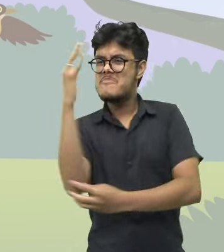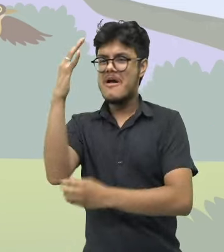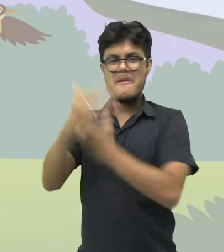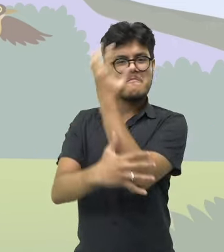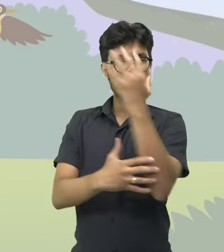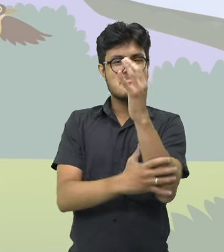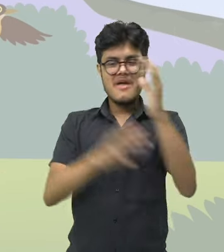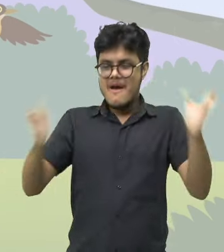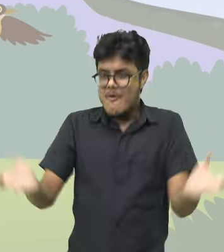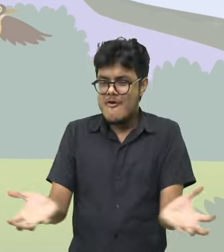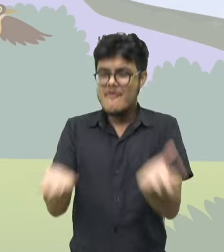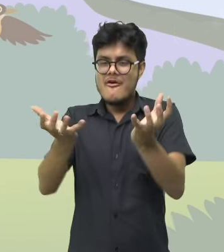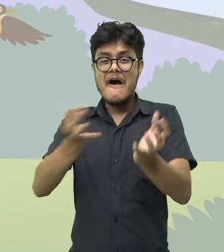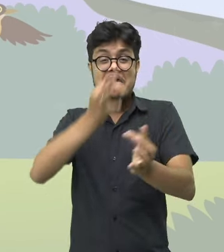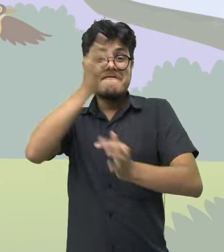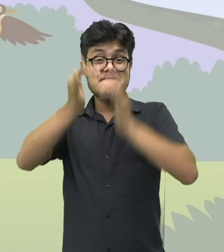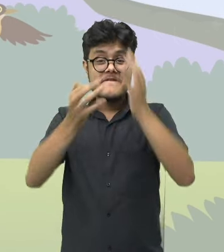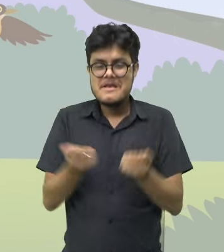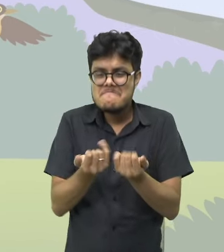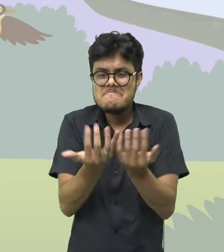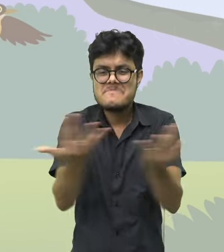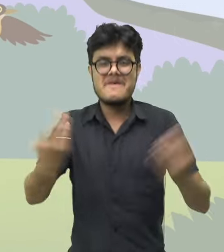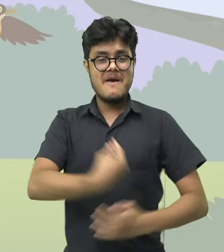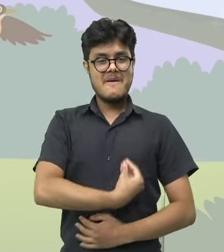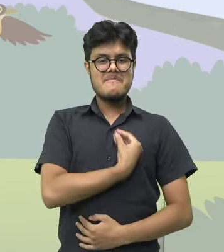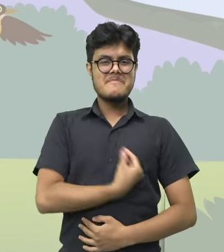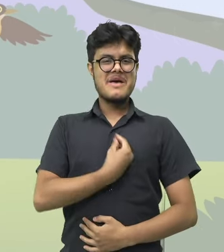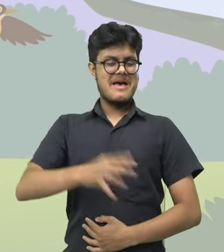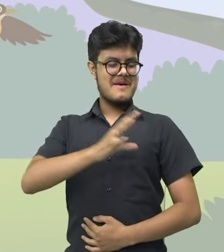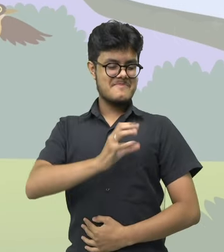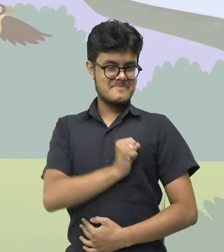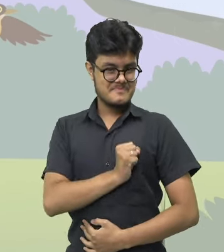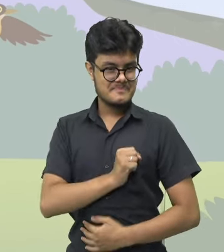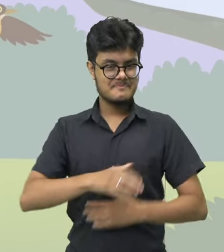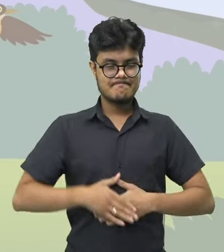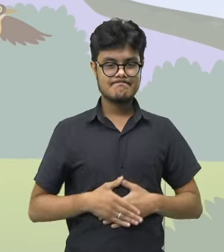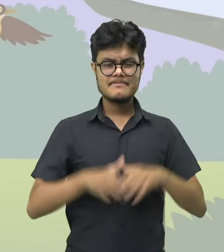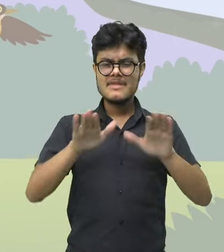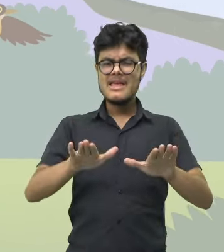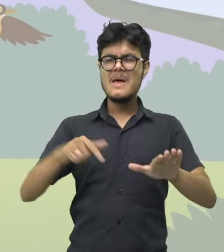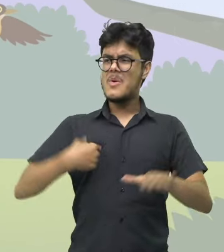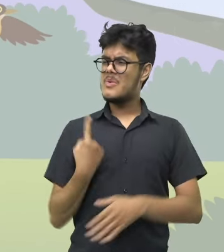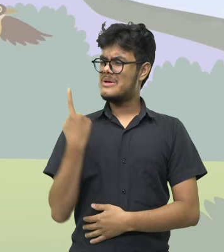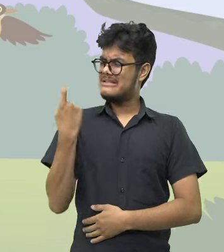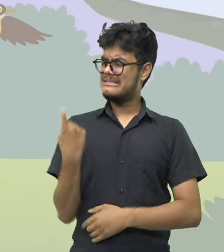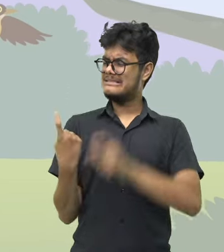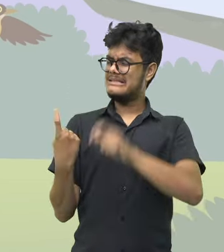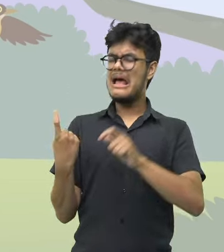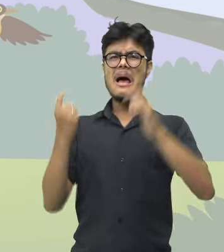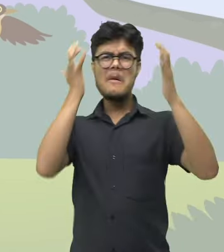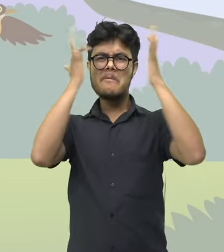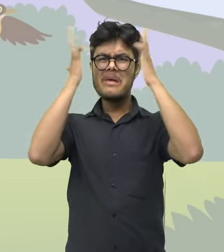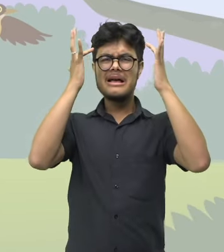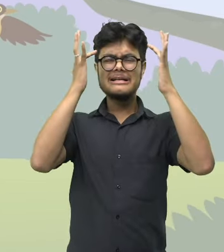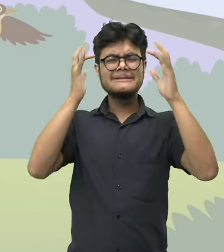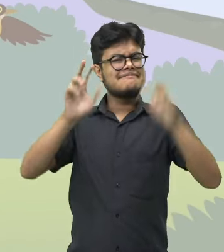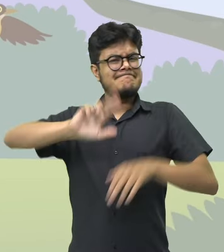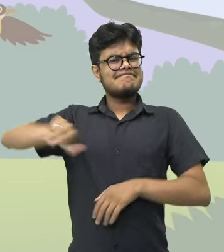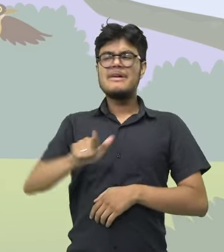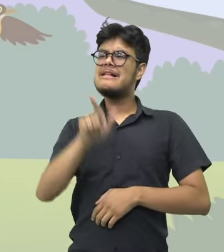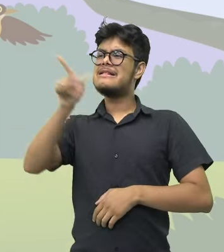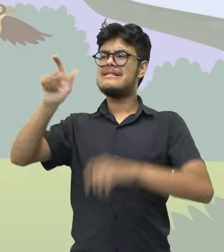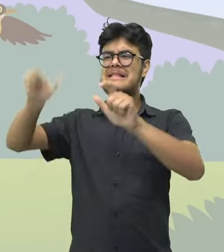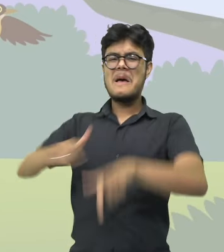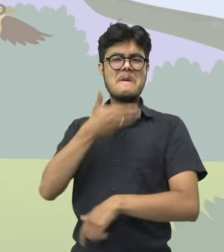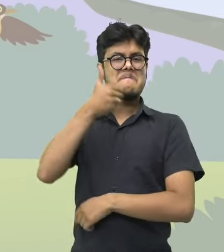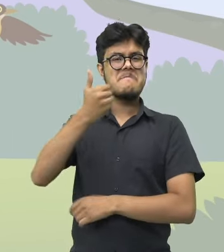flores. Nossos bosques tem mais vida, nossa vida mais amores. Em cismar sozinho à noite, mais prazer encontro eu